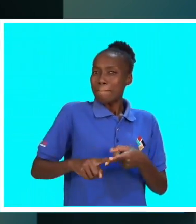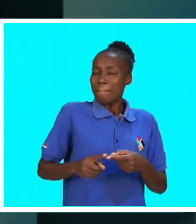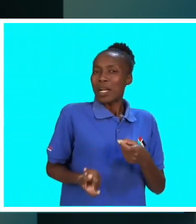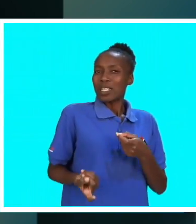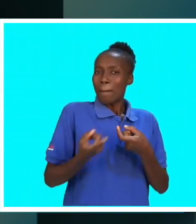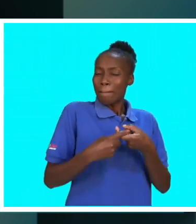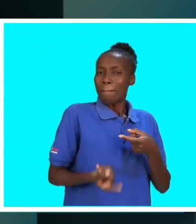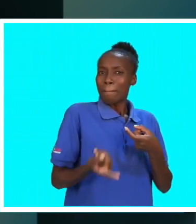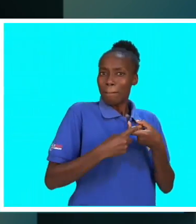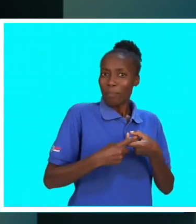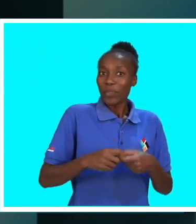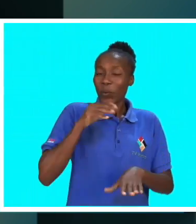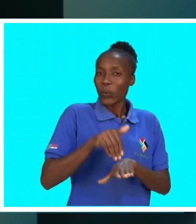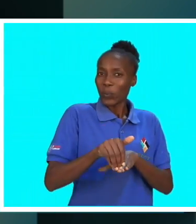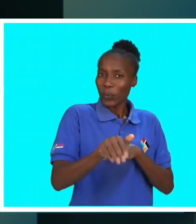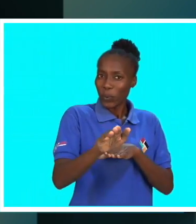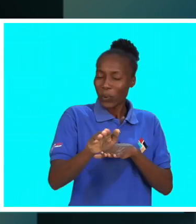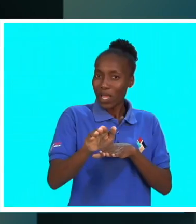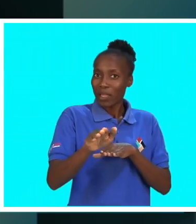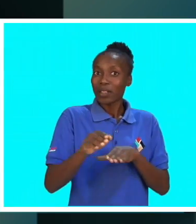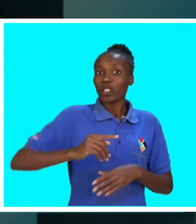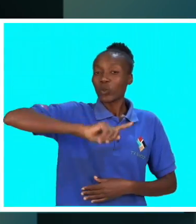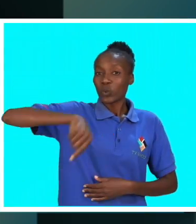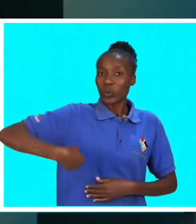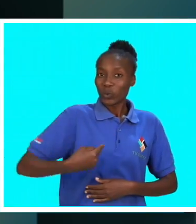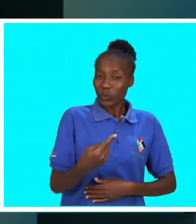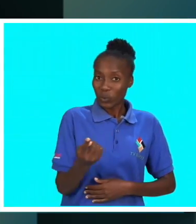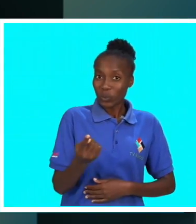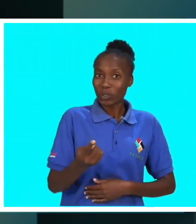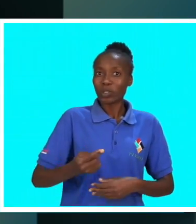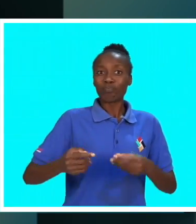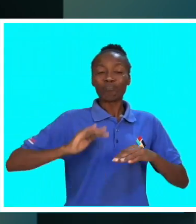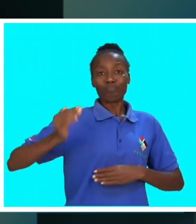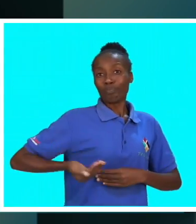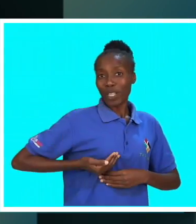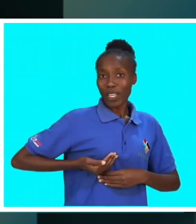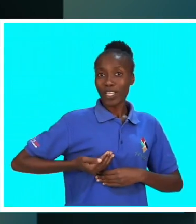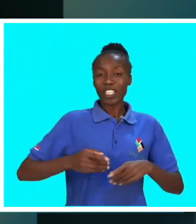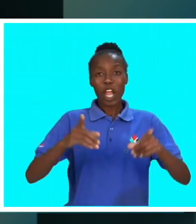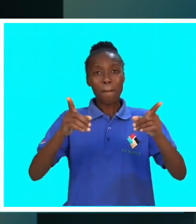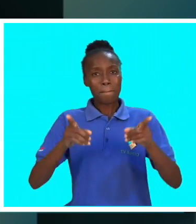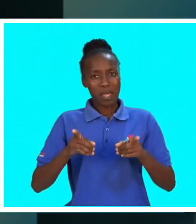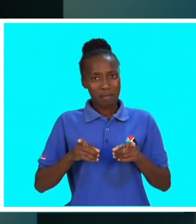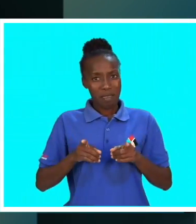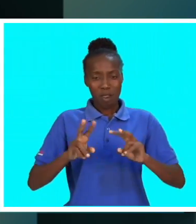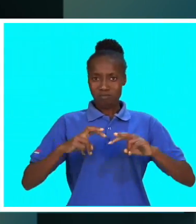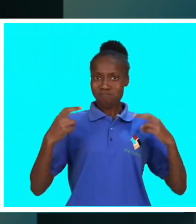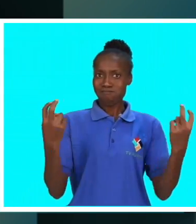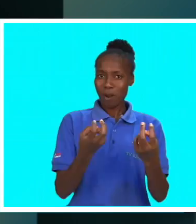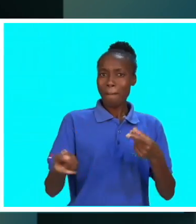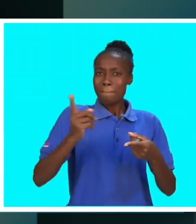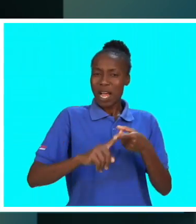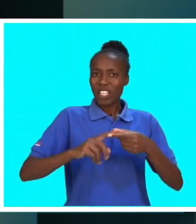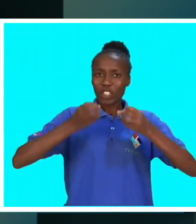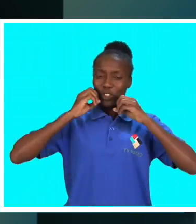continuar a nossa intervenção na base, junto às mulheres, junto às raparigas, levando mais informação